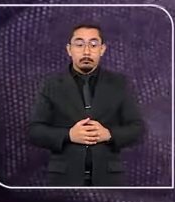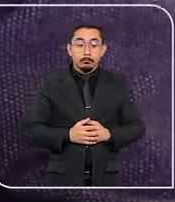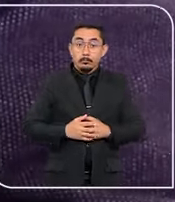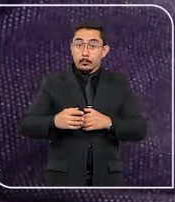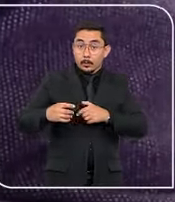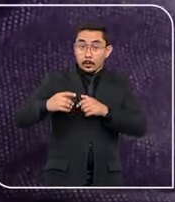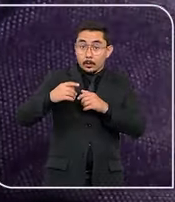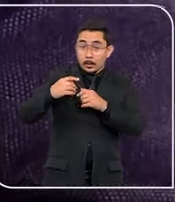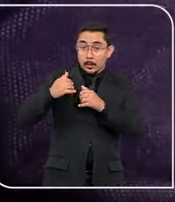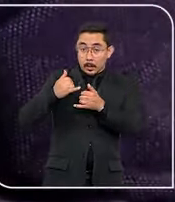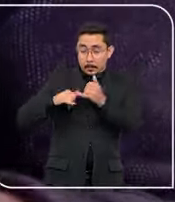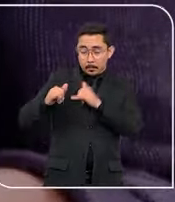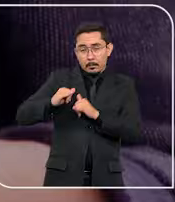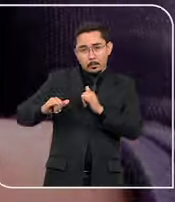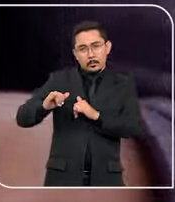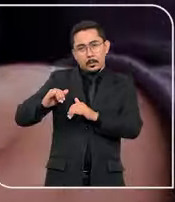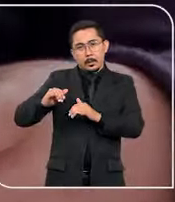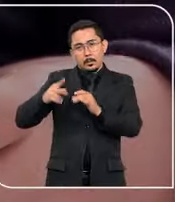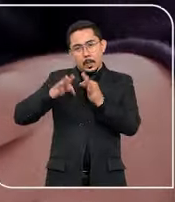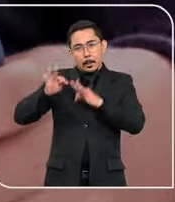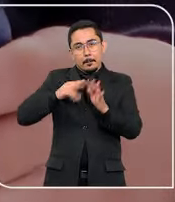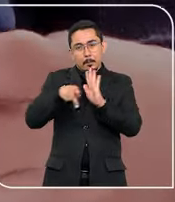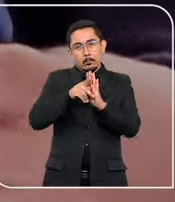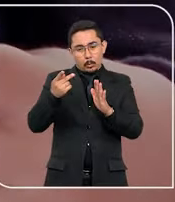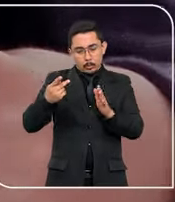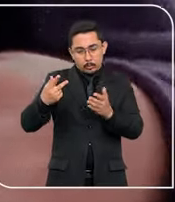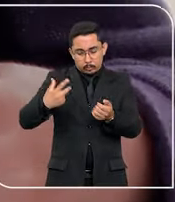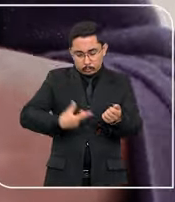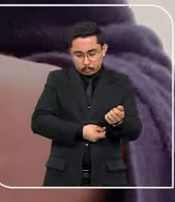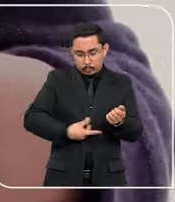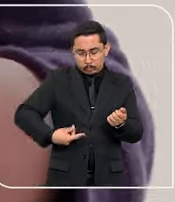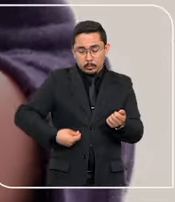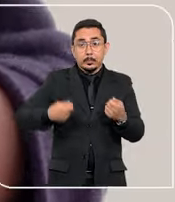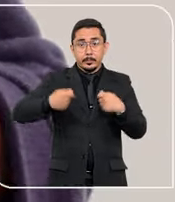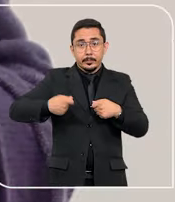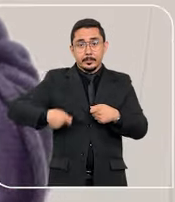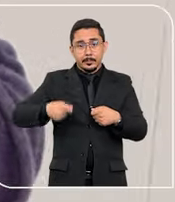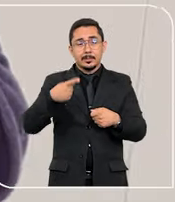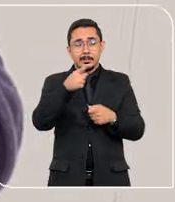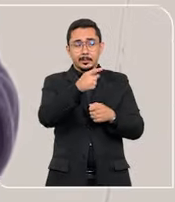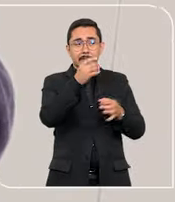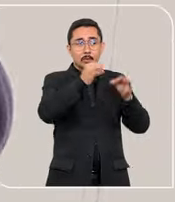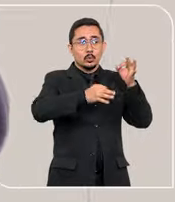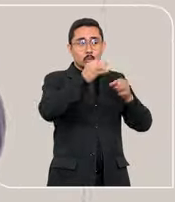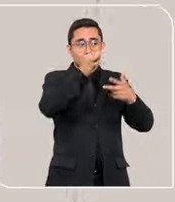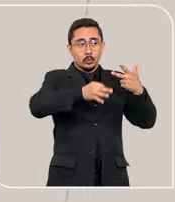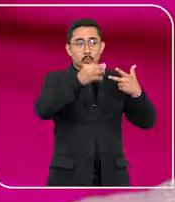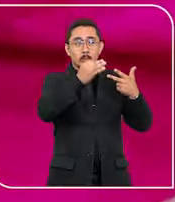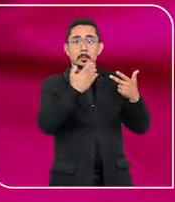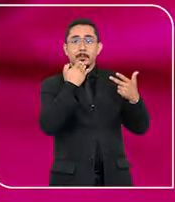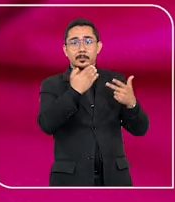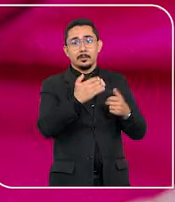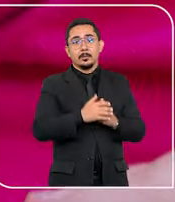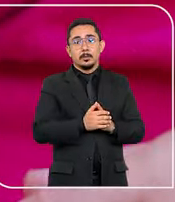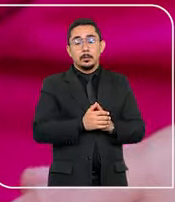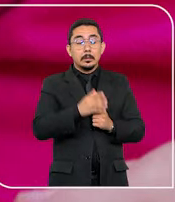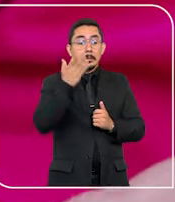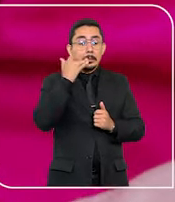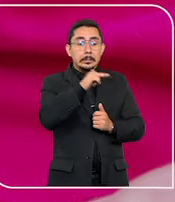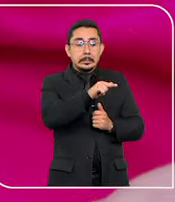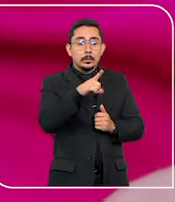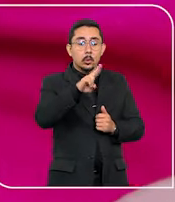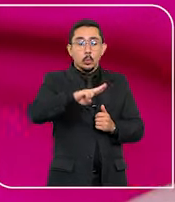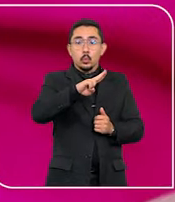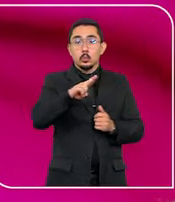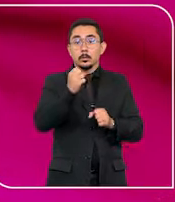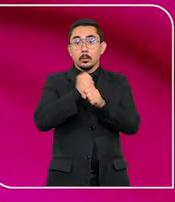bomba de insulina para pacientes diagnosticados com diabetes tipo 1 motivou os pais do TEL a juizarem a ação na Justiça. O garoto utiliza o equipamento